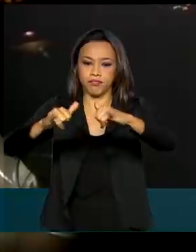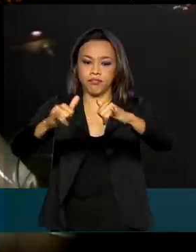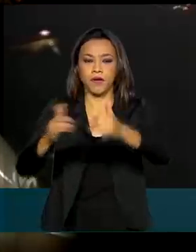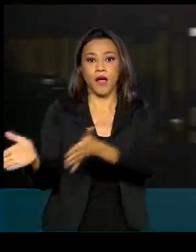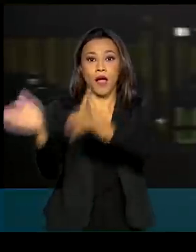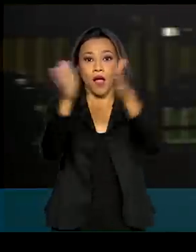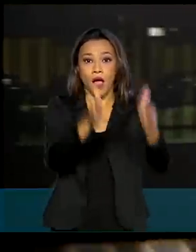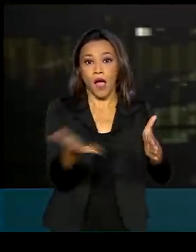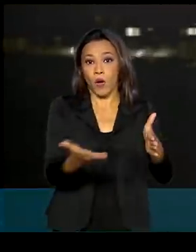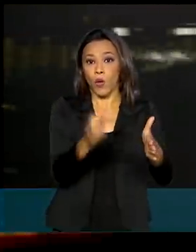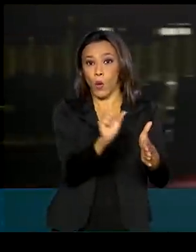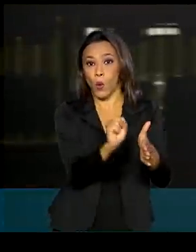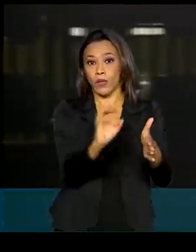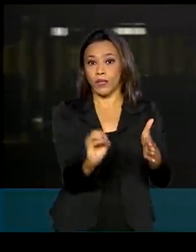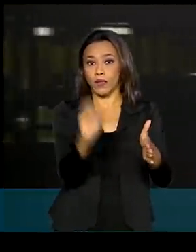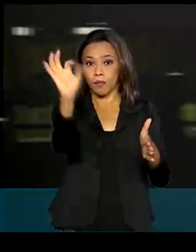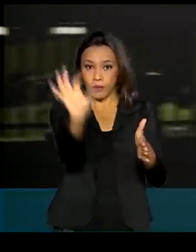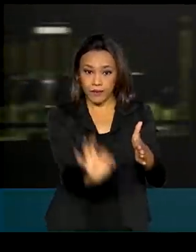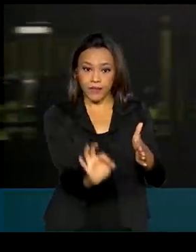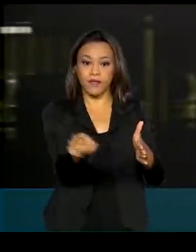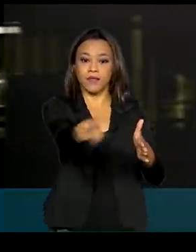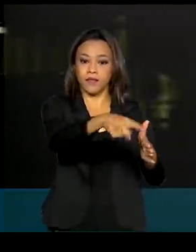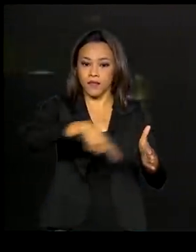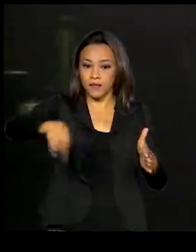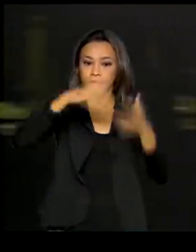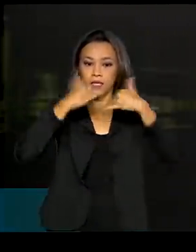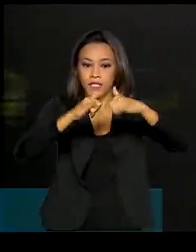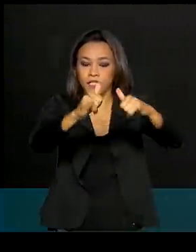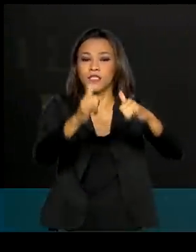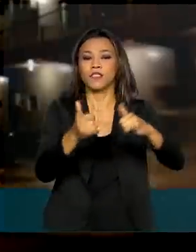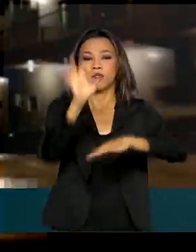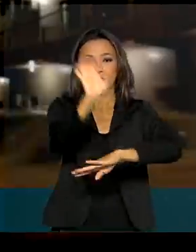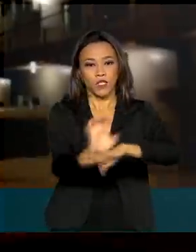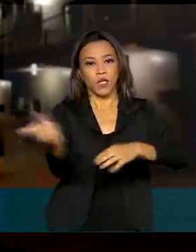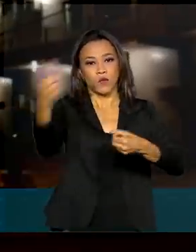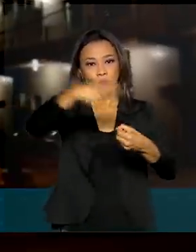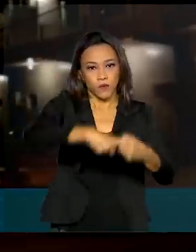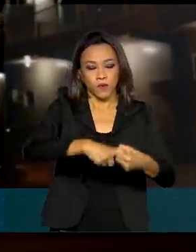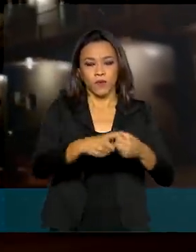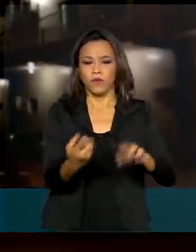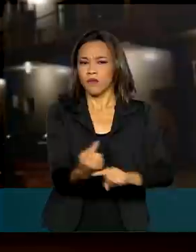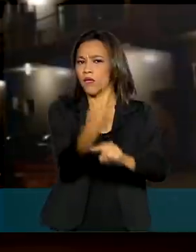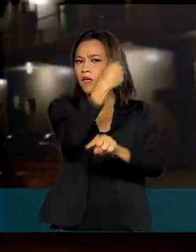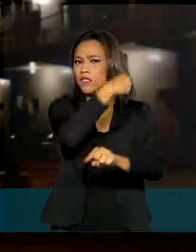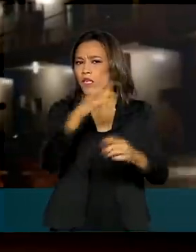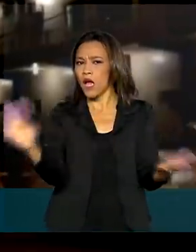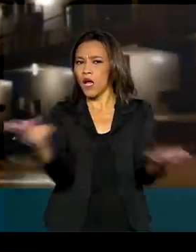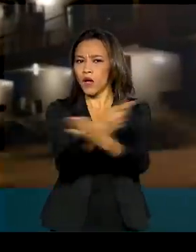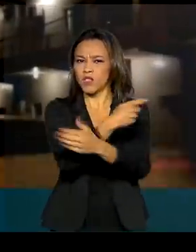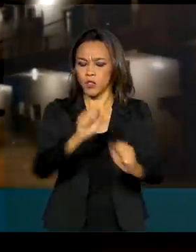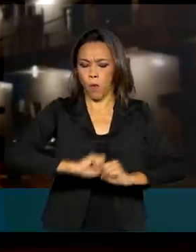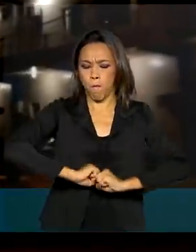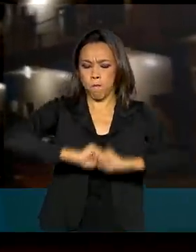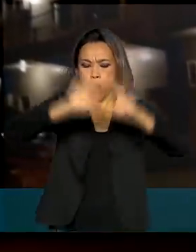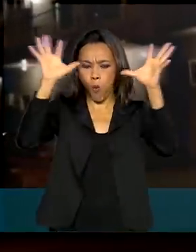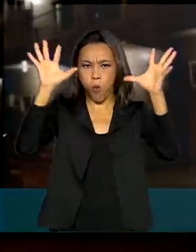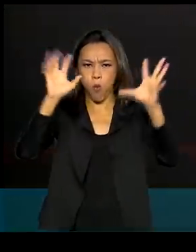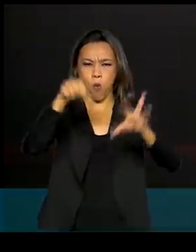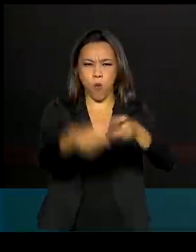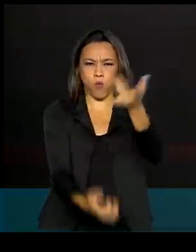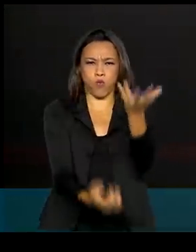80% da energia do Estado restabelecida. Desde que a explosão num transformador da principal